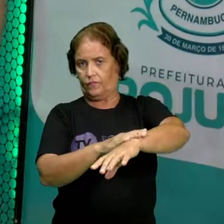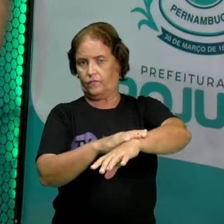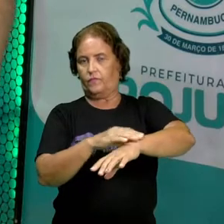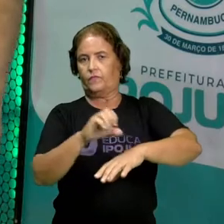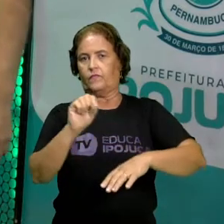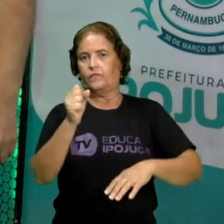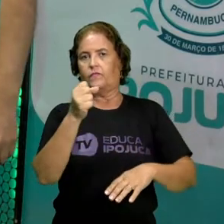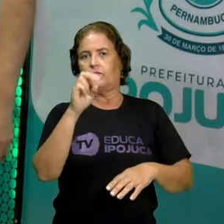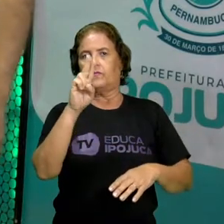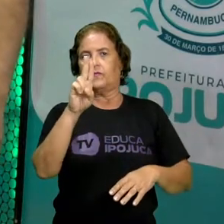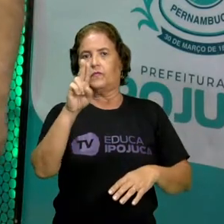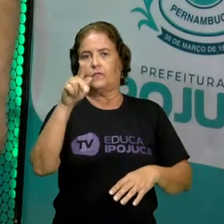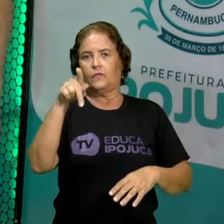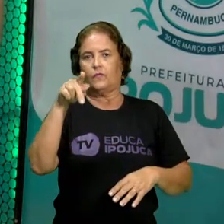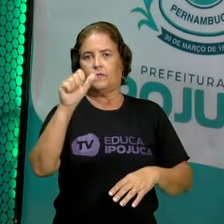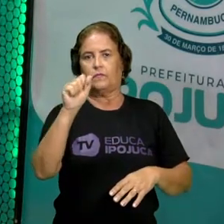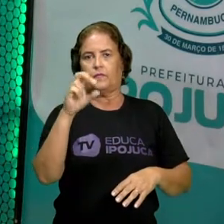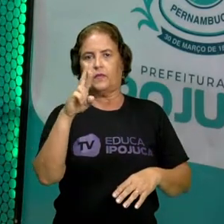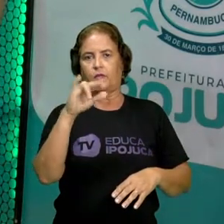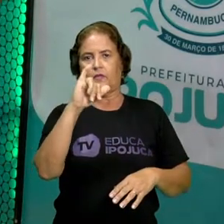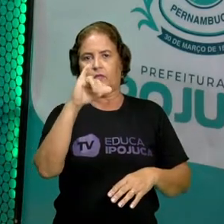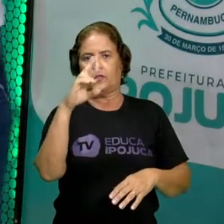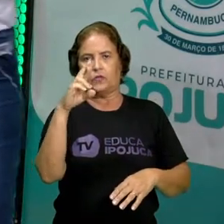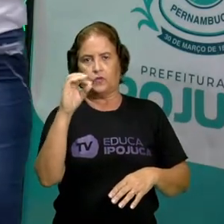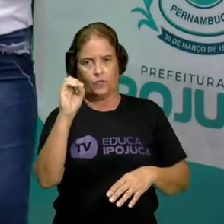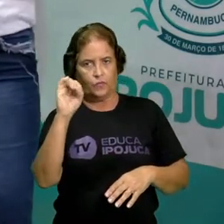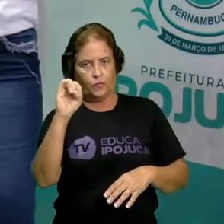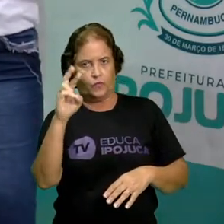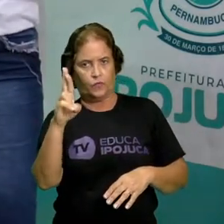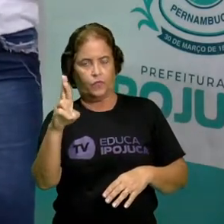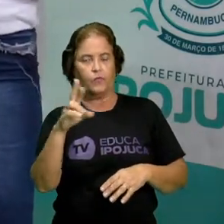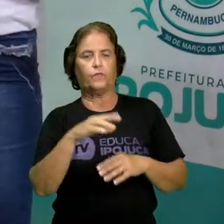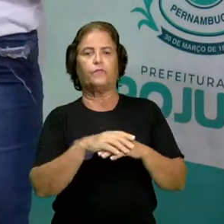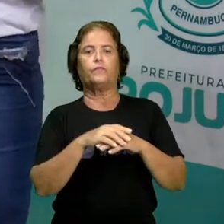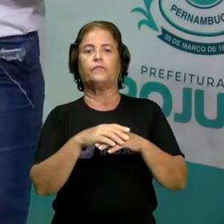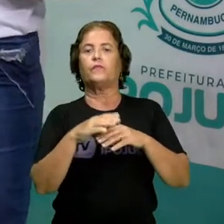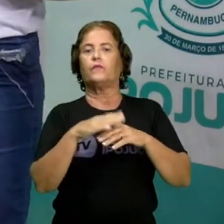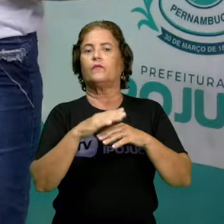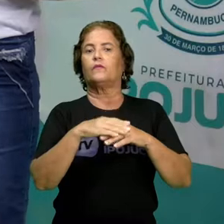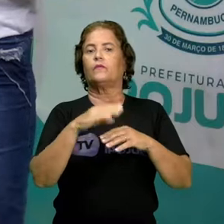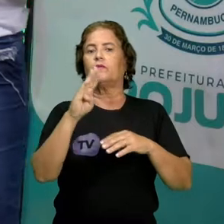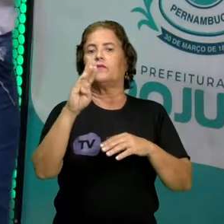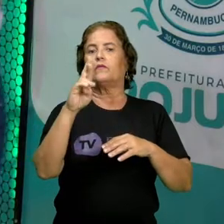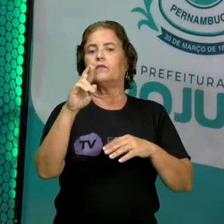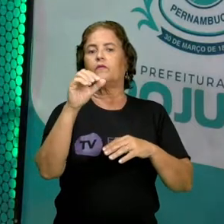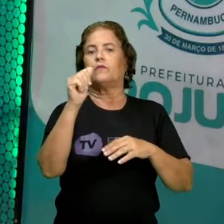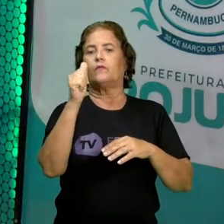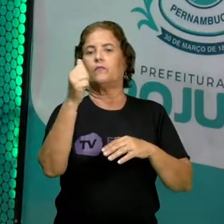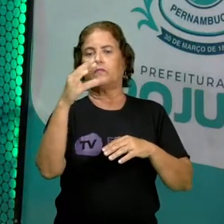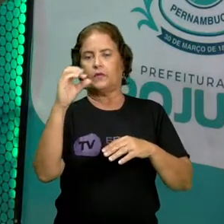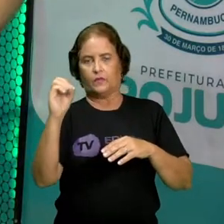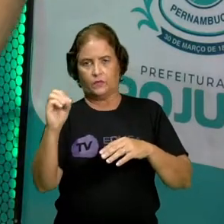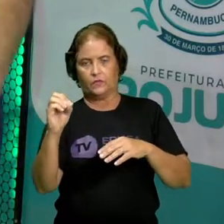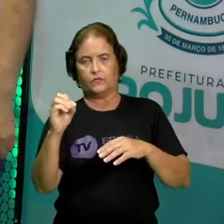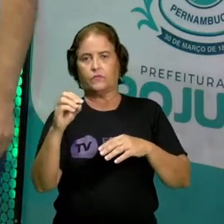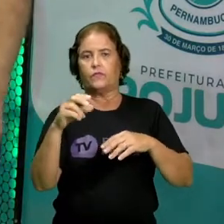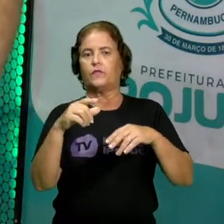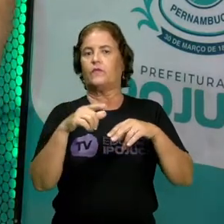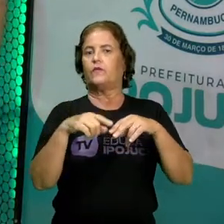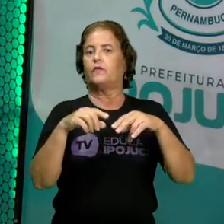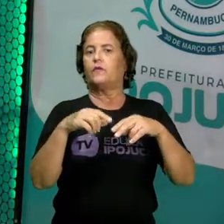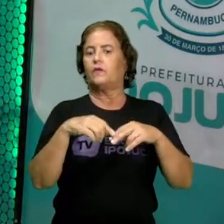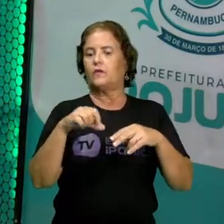braços, e os membros inferiores, que são as pernas, como eu falei anteriormente. O cérebro, criança,